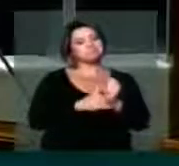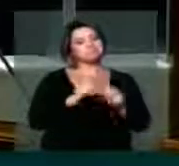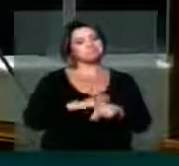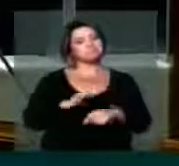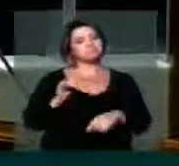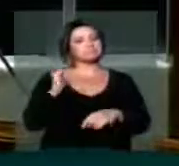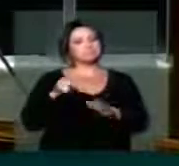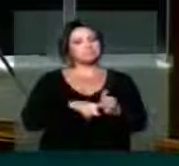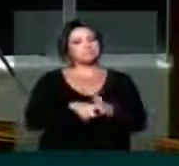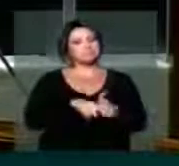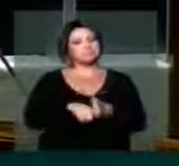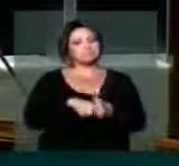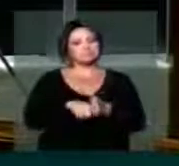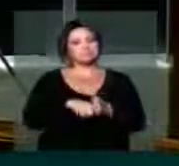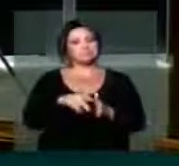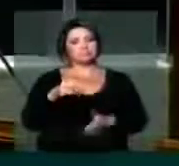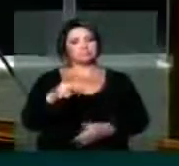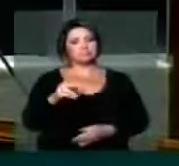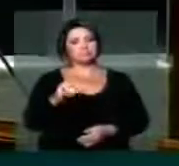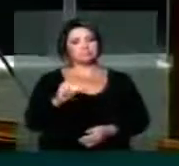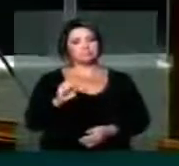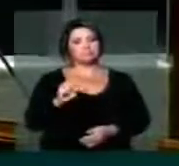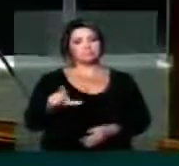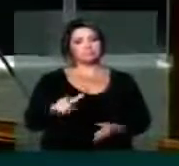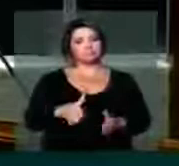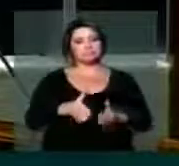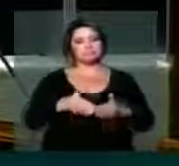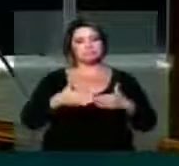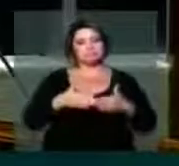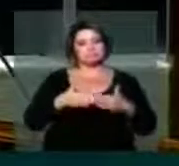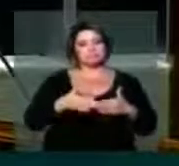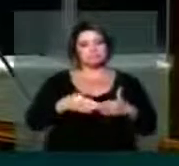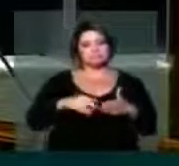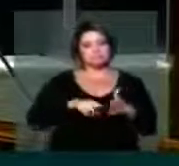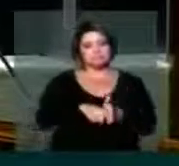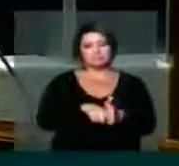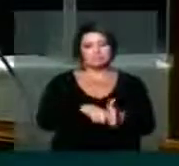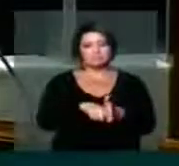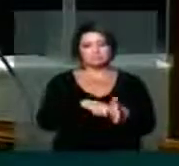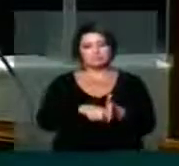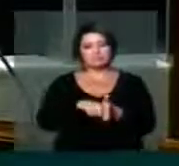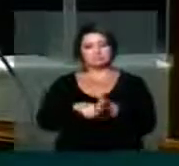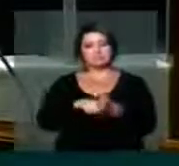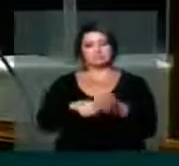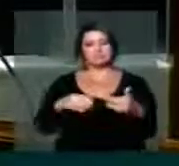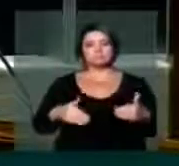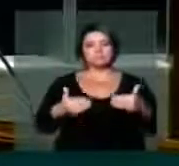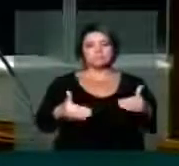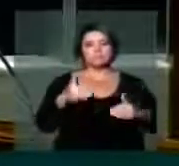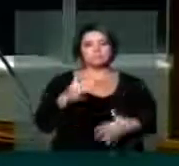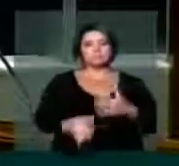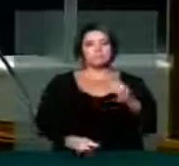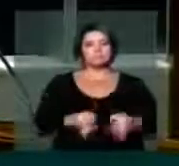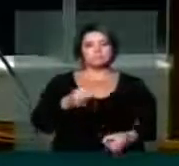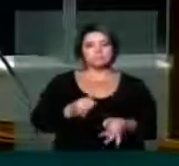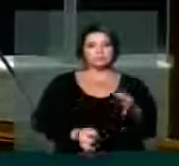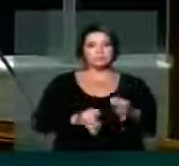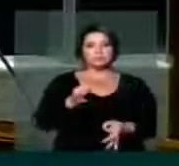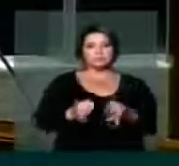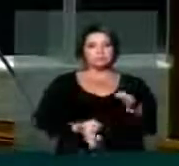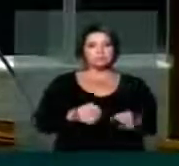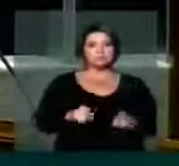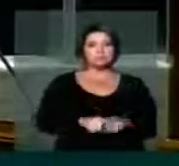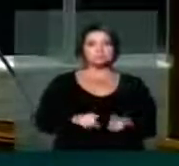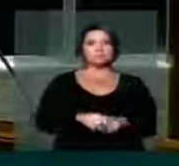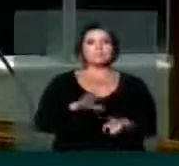importante investigar isso, por isso o pessoal fez um requerimento de informações ao Ministério da Justiça, ao